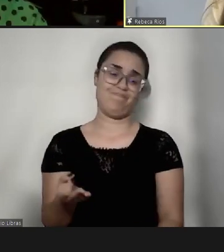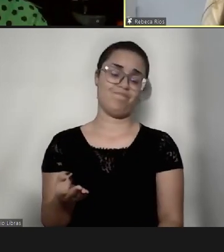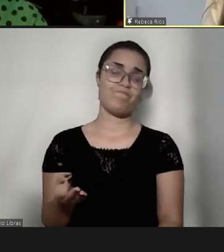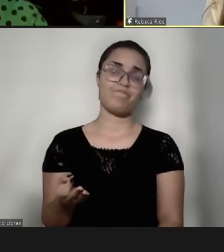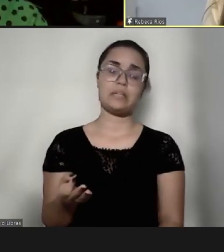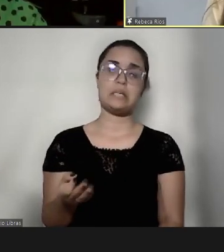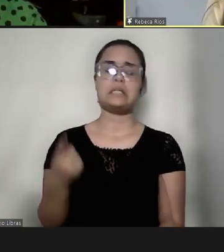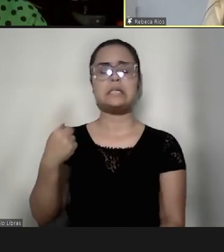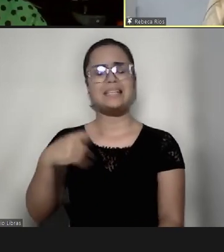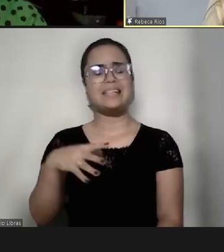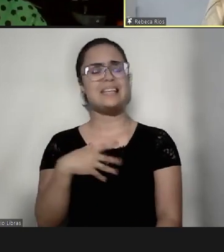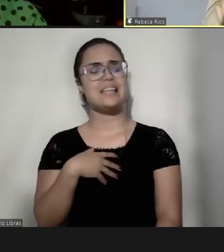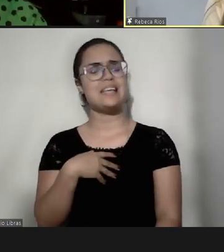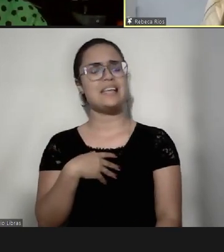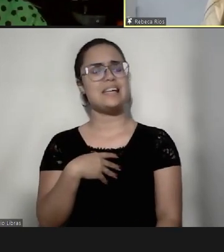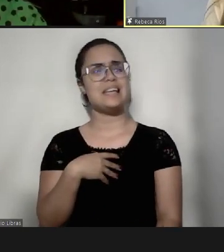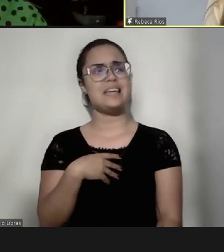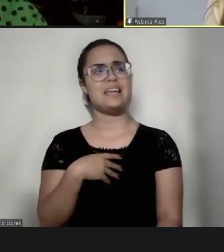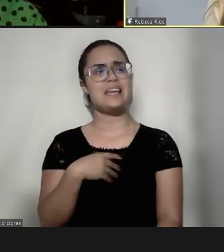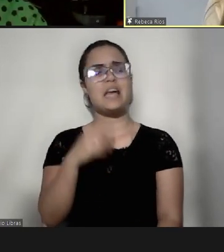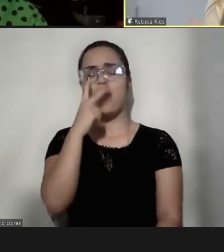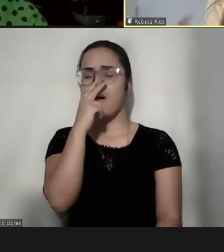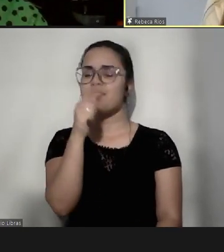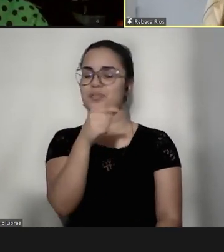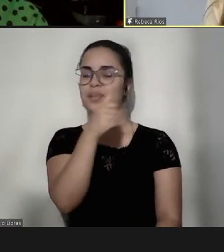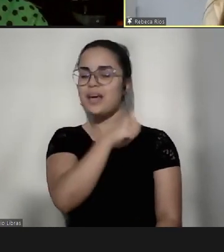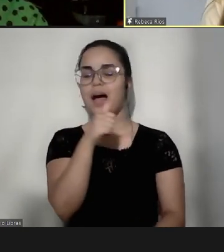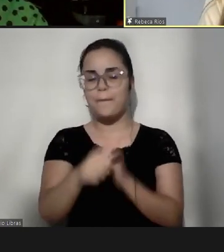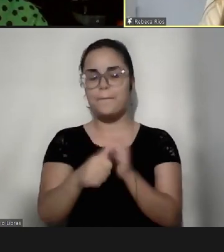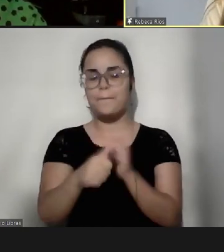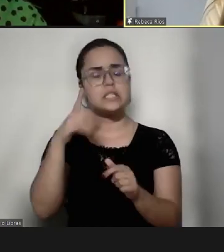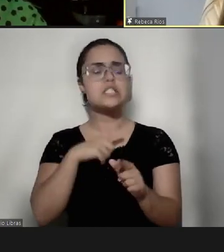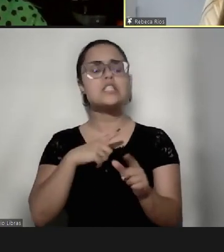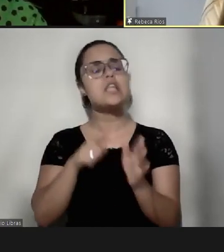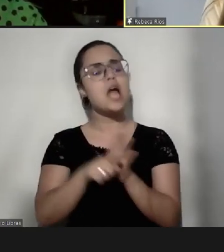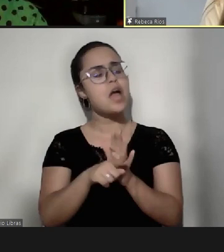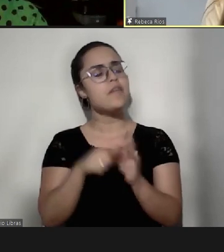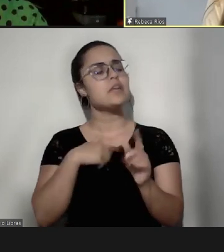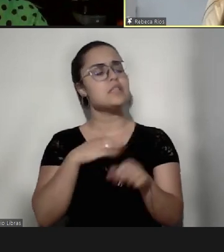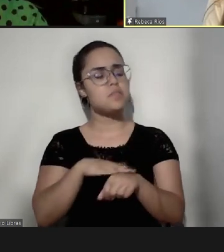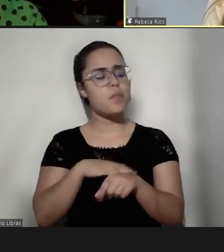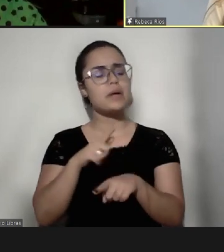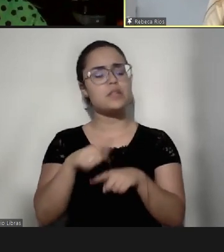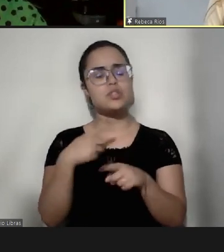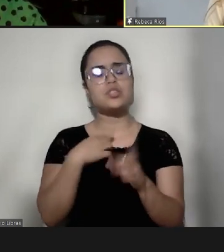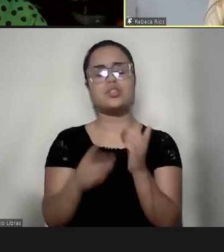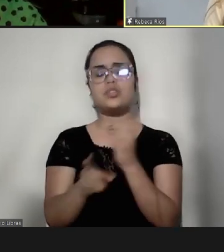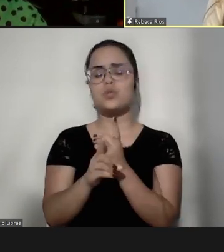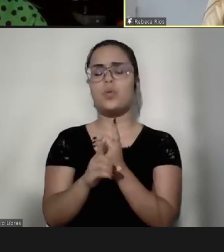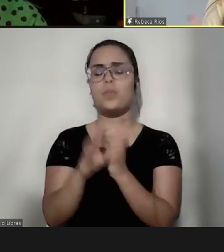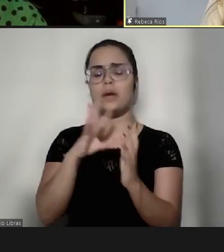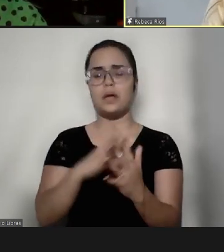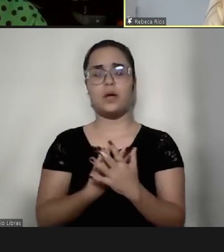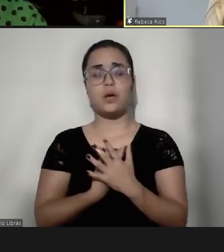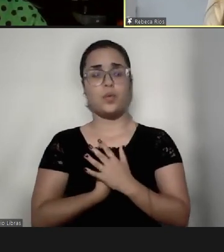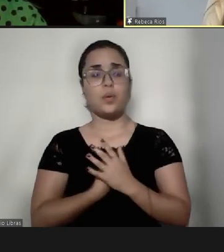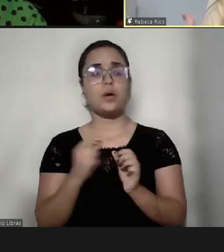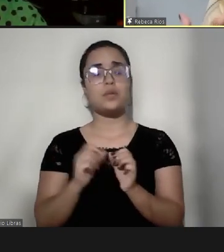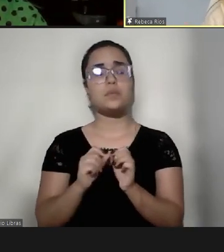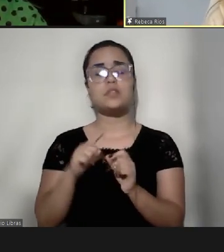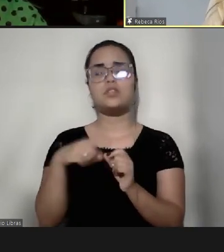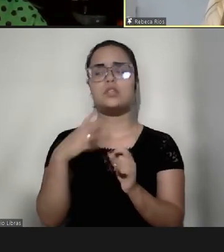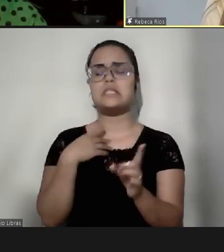Andresa, não sei se você também teve esses momentos antes de descobrir o autismo, daquela coisa,